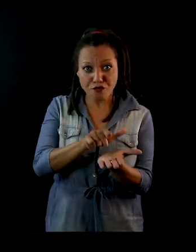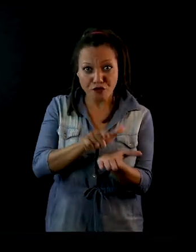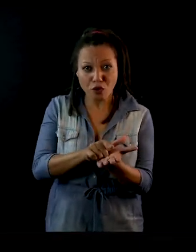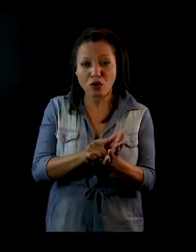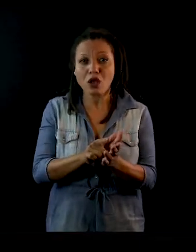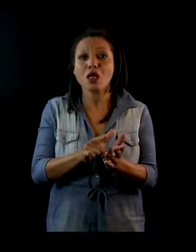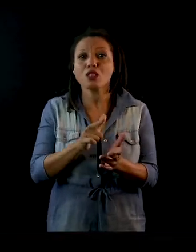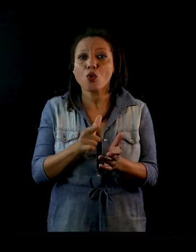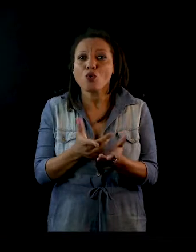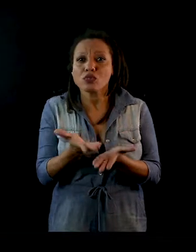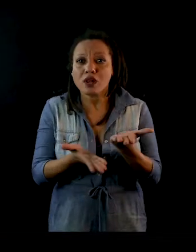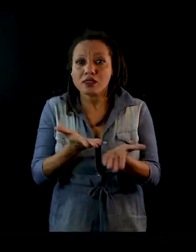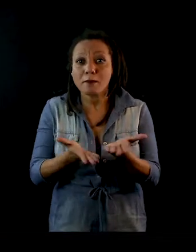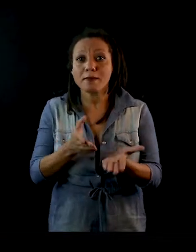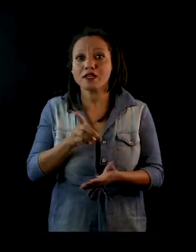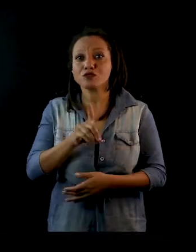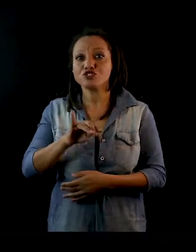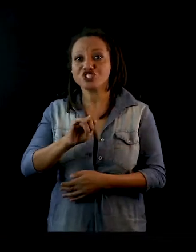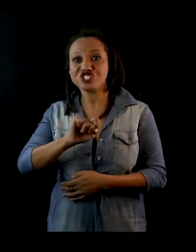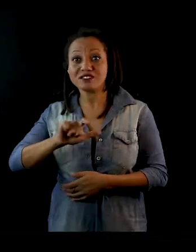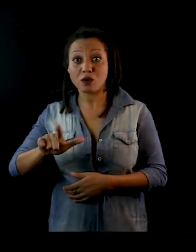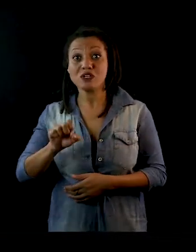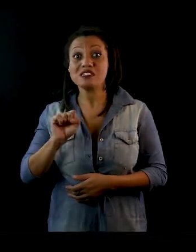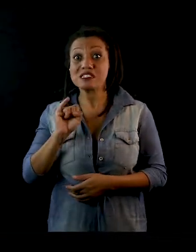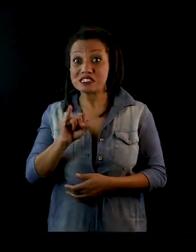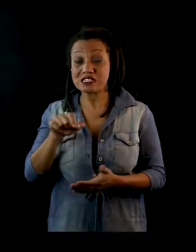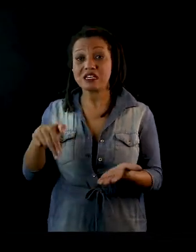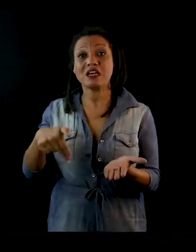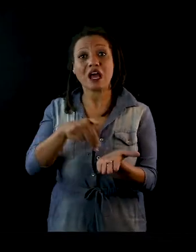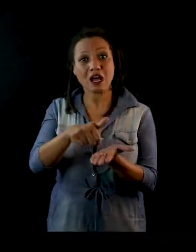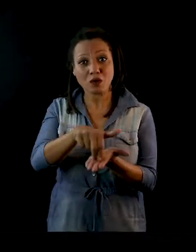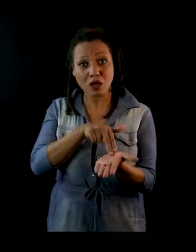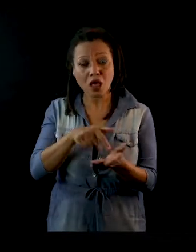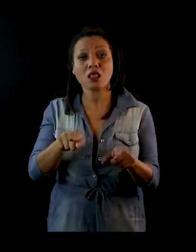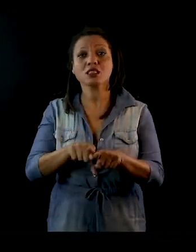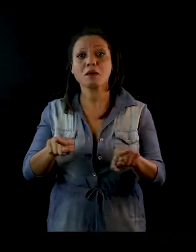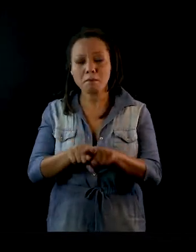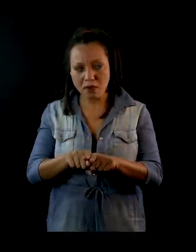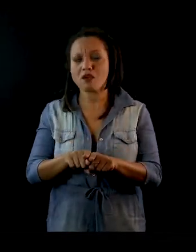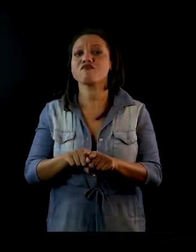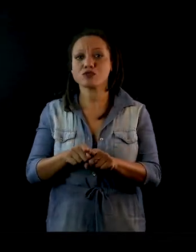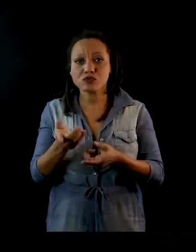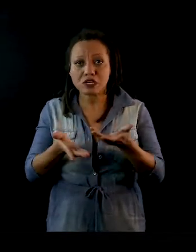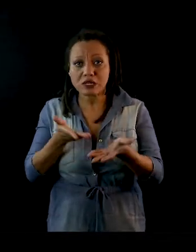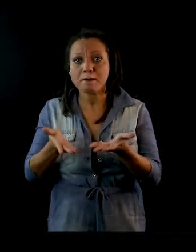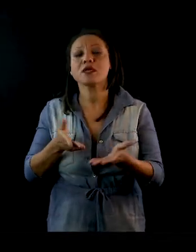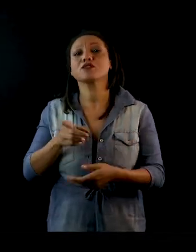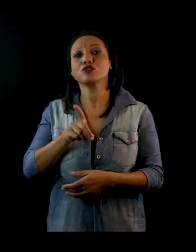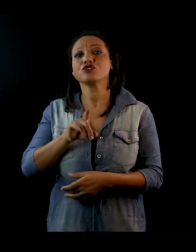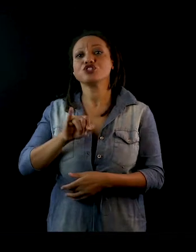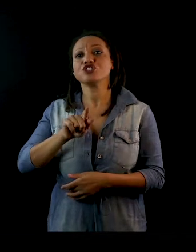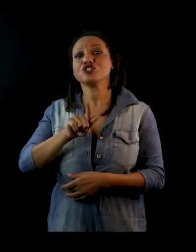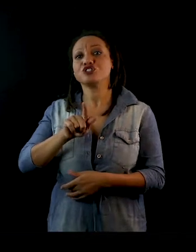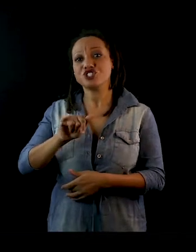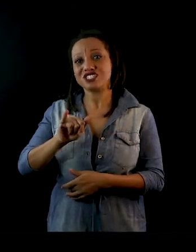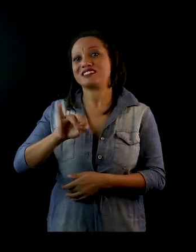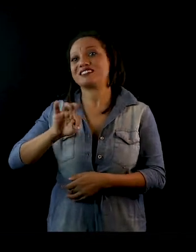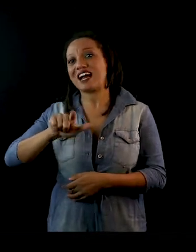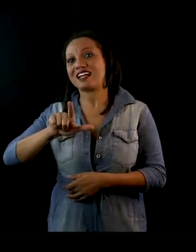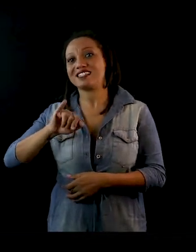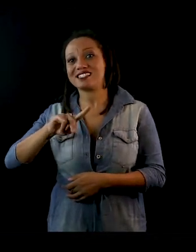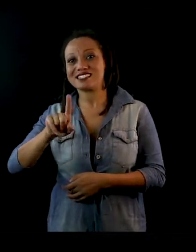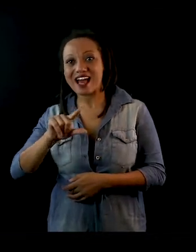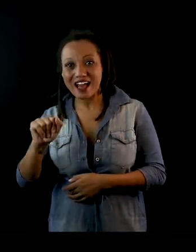nela. Quando é aquarela, eu dou um tratamento digital e já entrego digitalizada e com o tratamento da cor, né, ajustada no